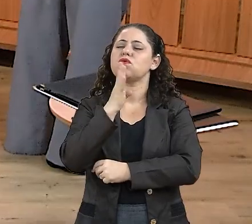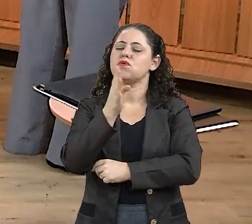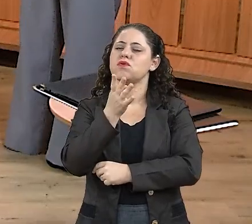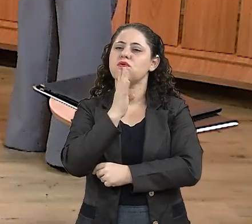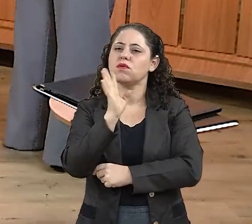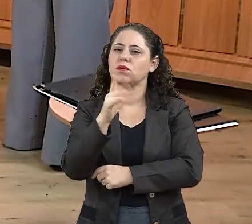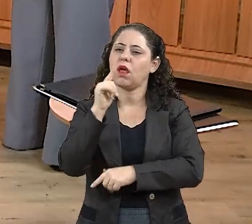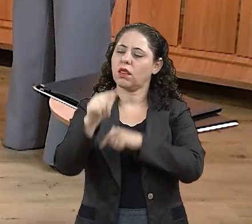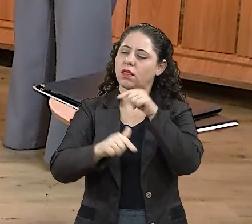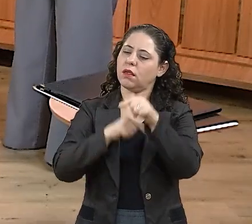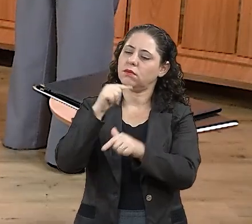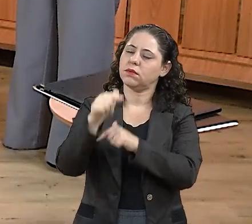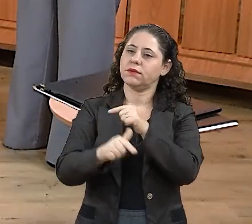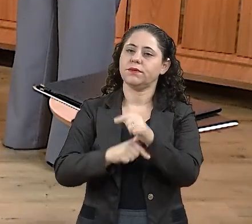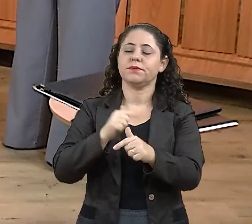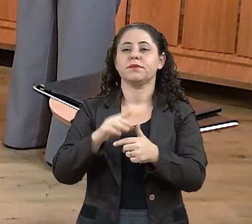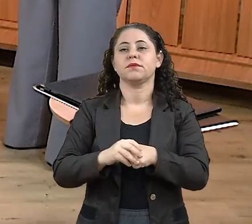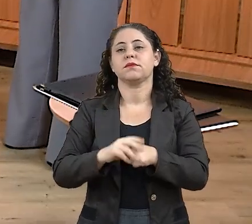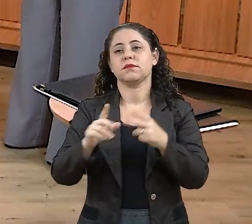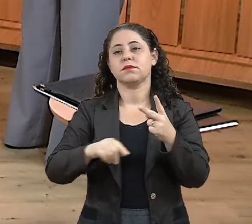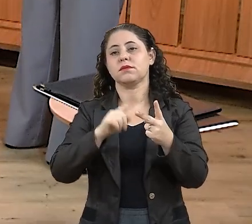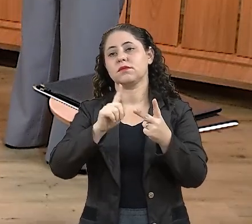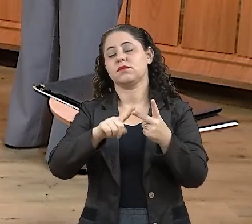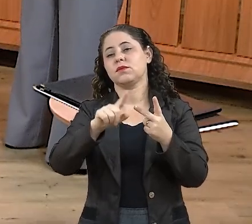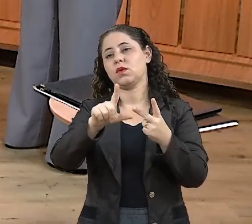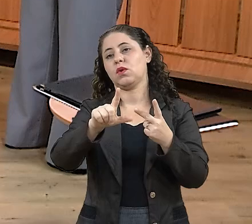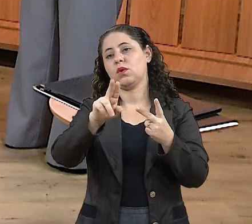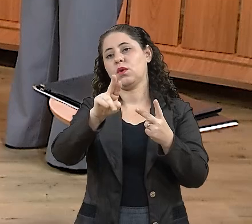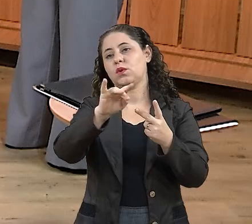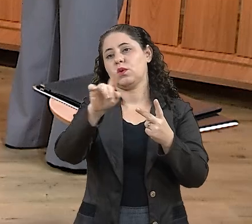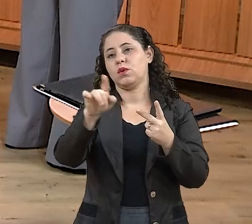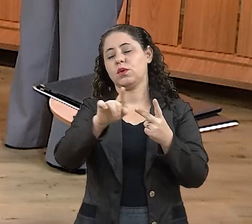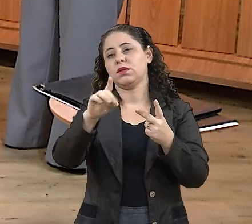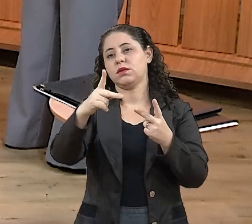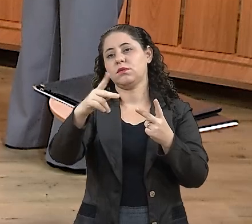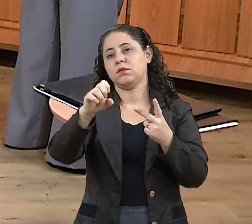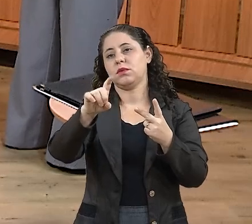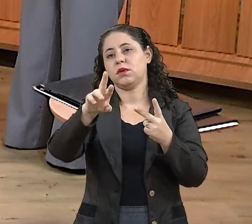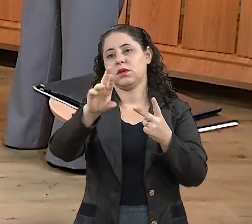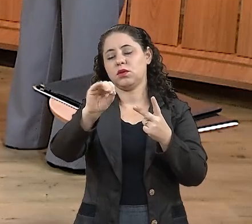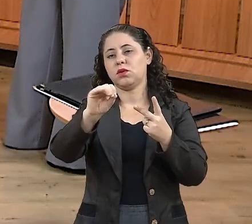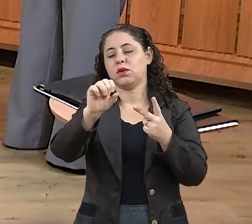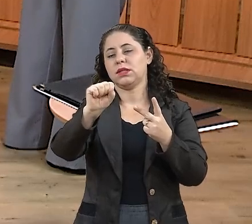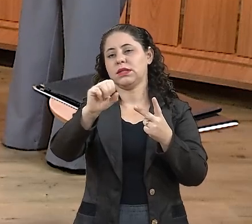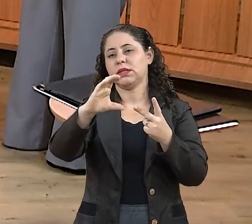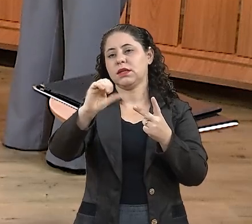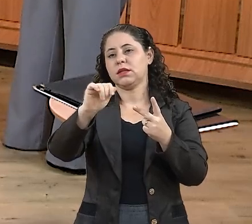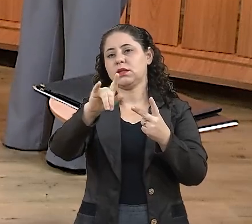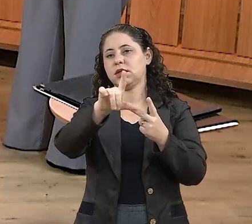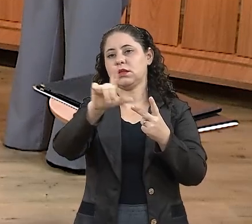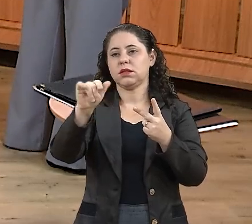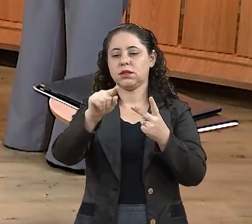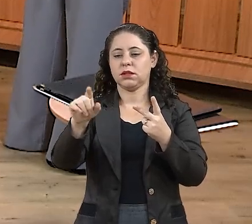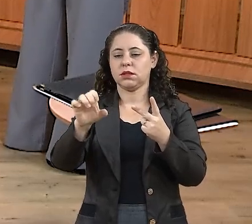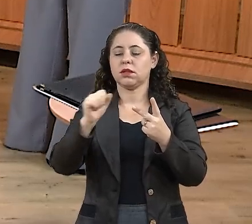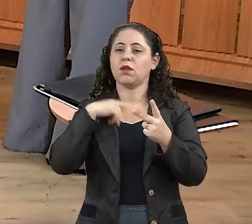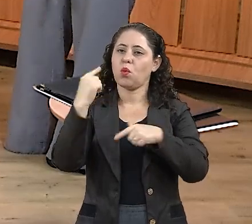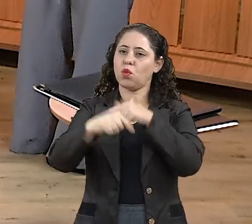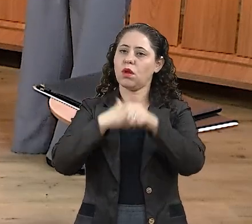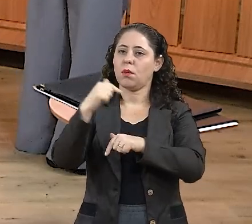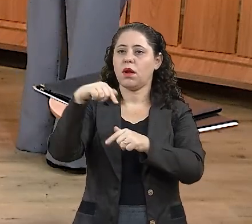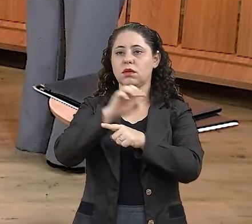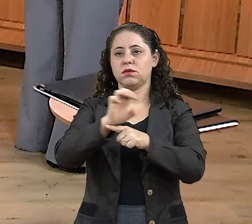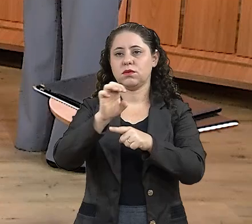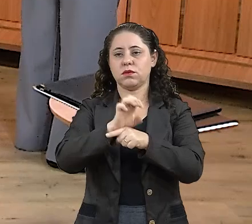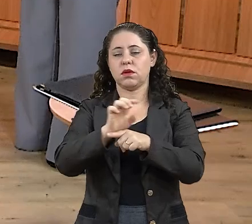o trabalho dele. E Luiz Pedro Scalise também, que recebeu, que tem um trabalho aqui do